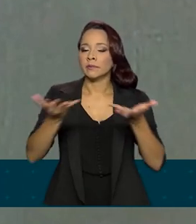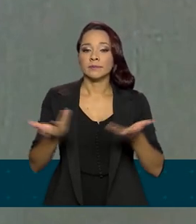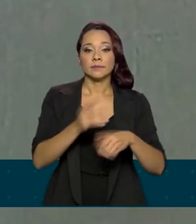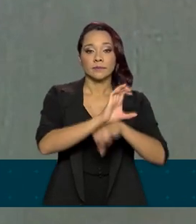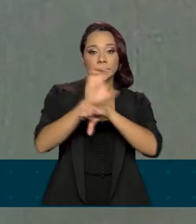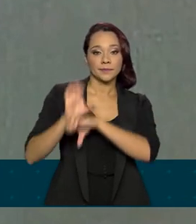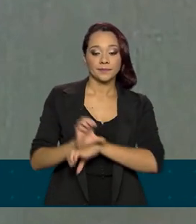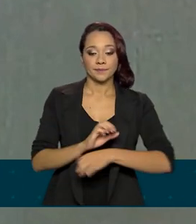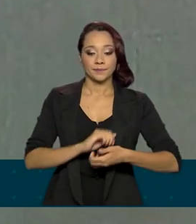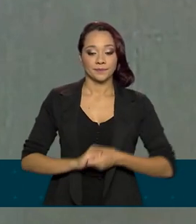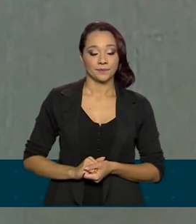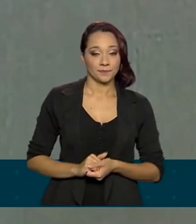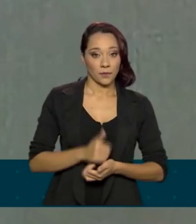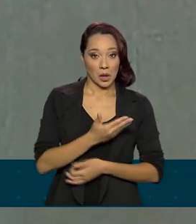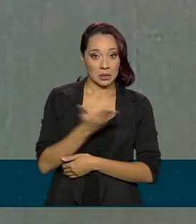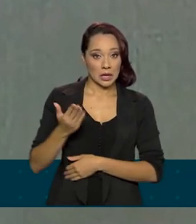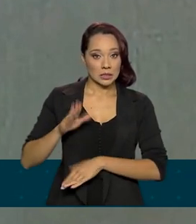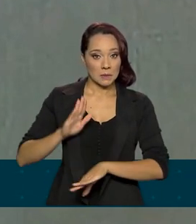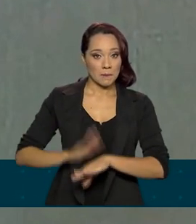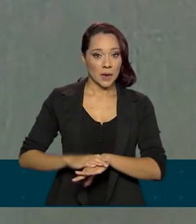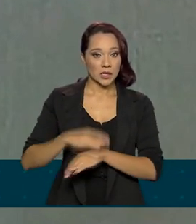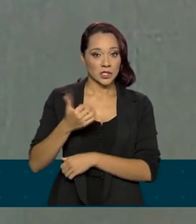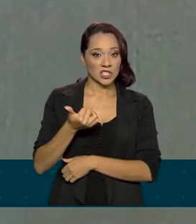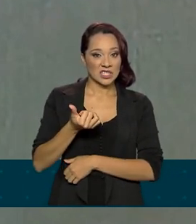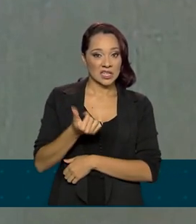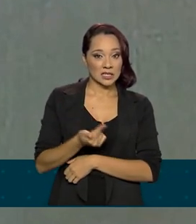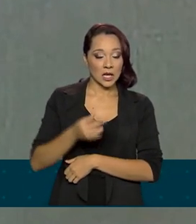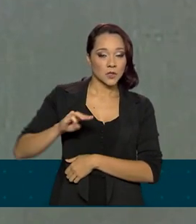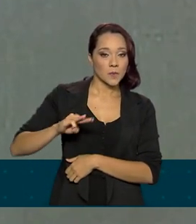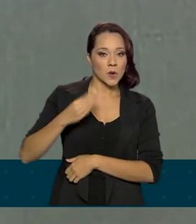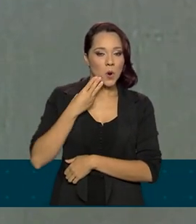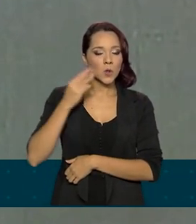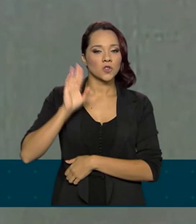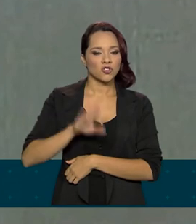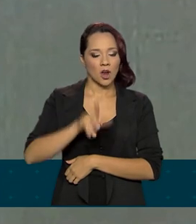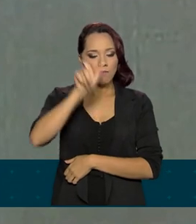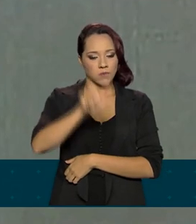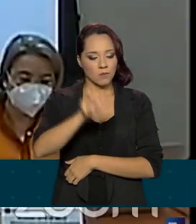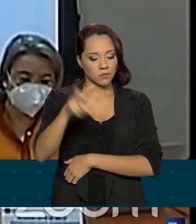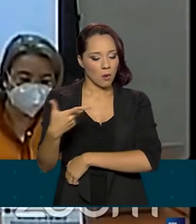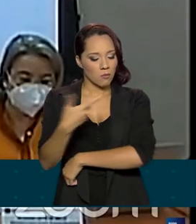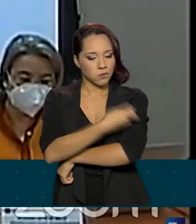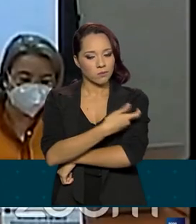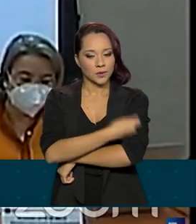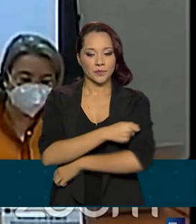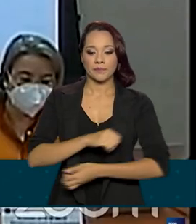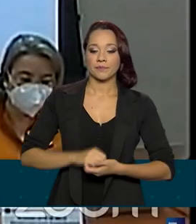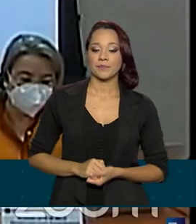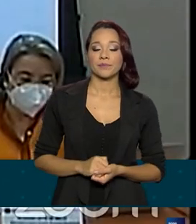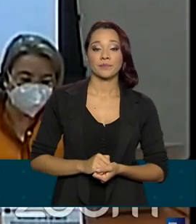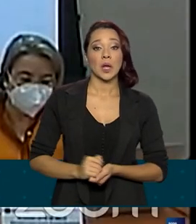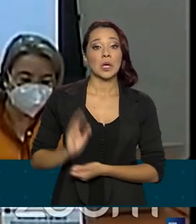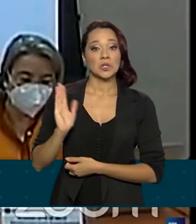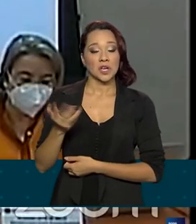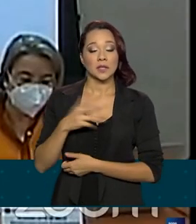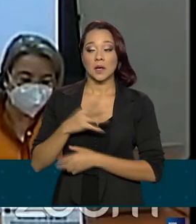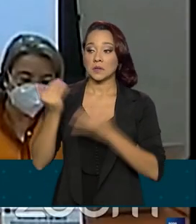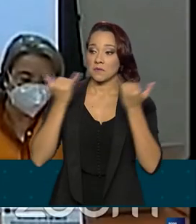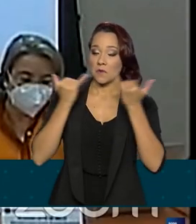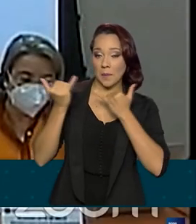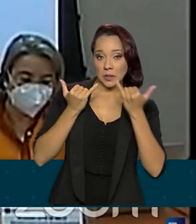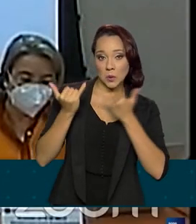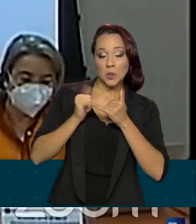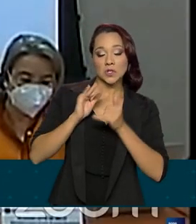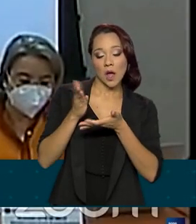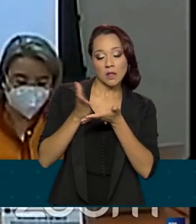aos estados. Dessas, mais de 17 milhões já foram aplicadas. E já existem alguns dados da literatura